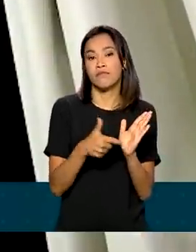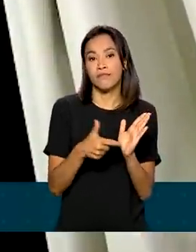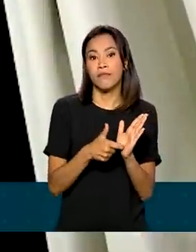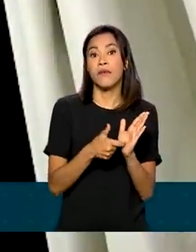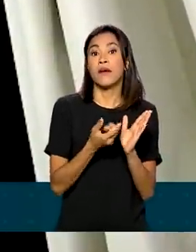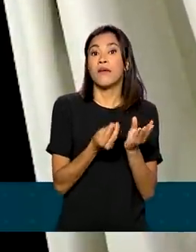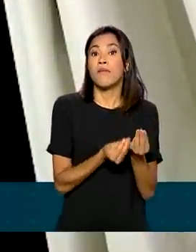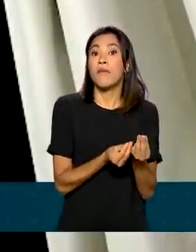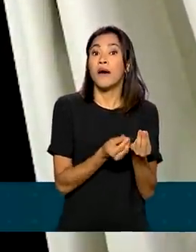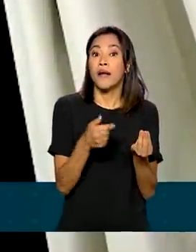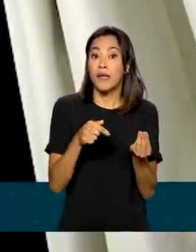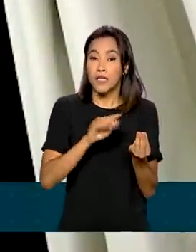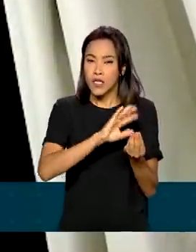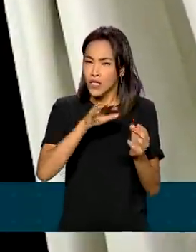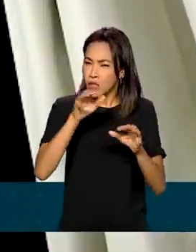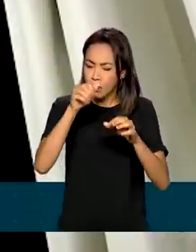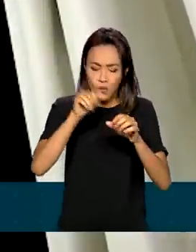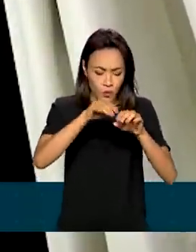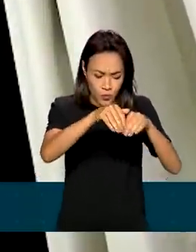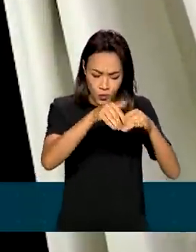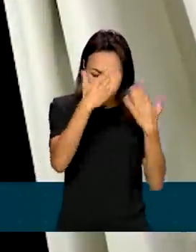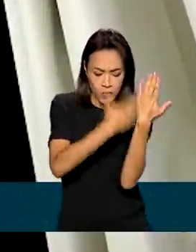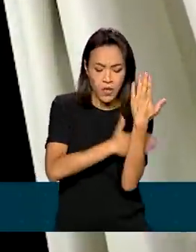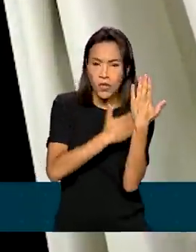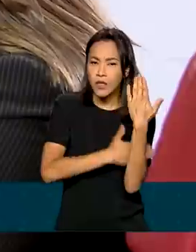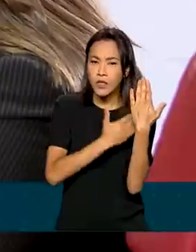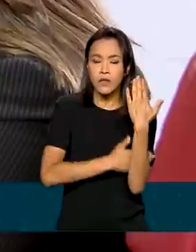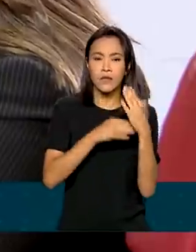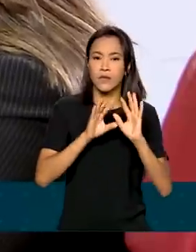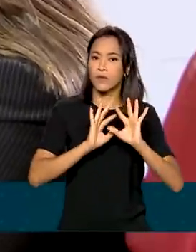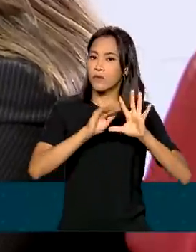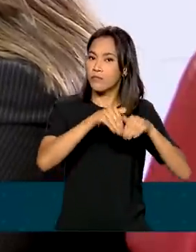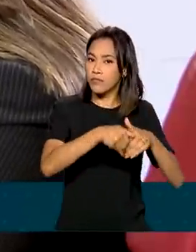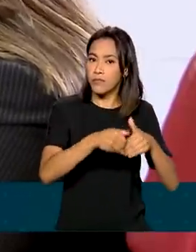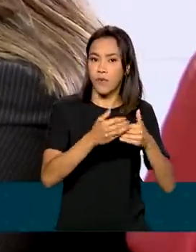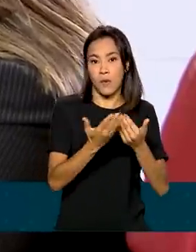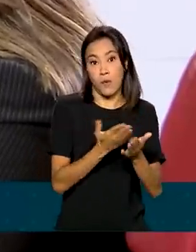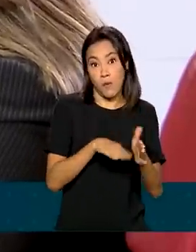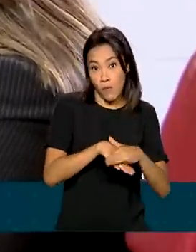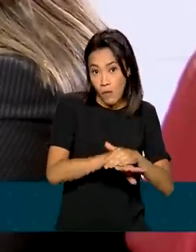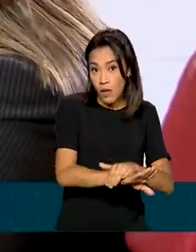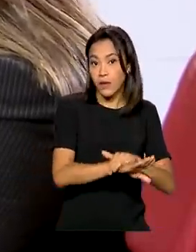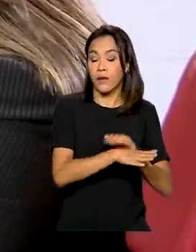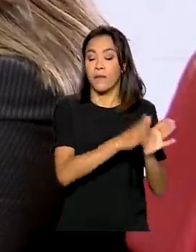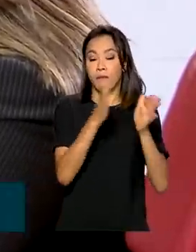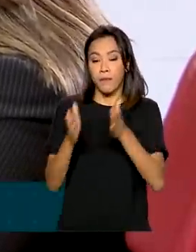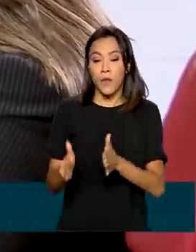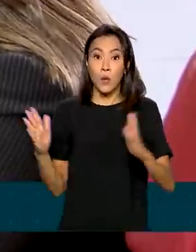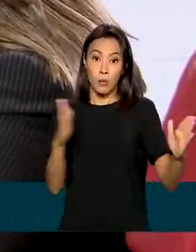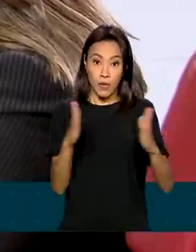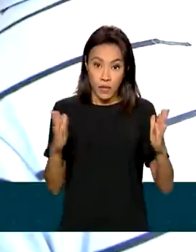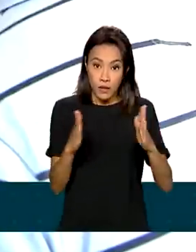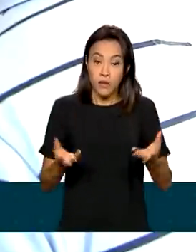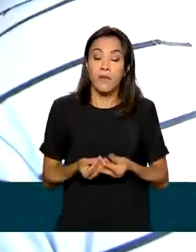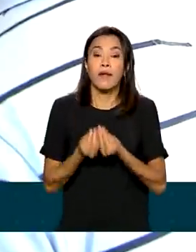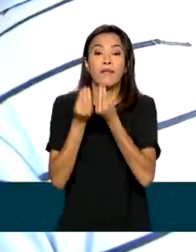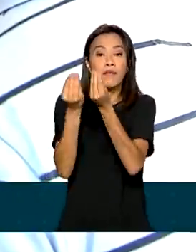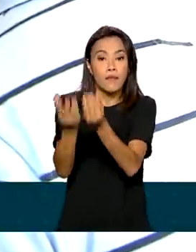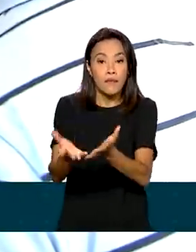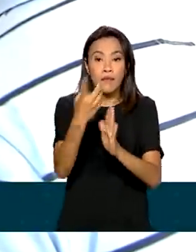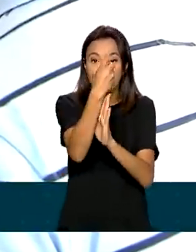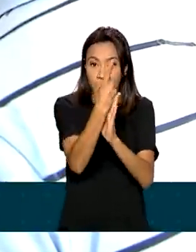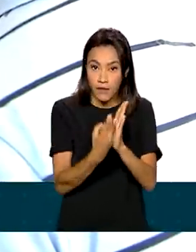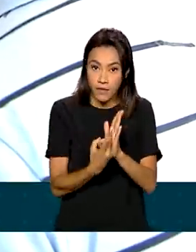guarda desses arquivos no meu computador pessoal. O prazo para entregar a declaração do Imposto de Renda à Pessoa